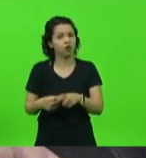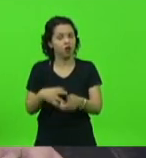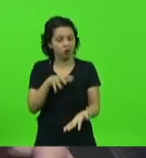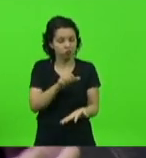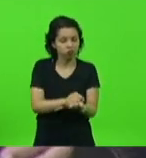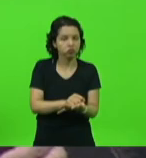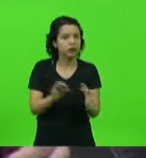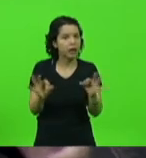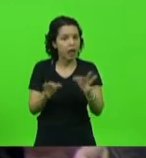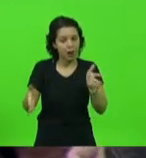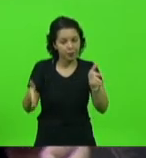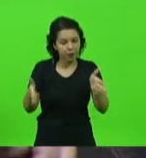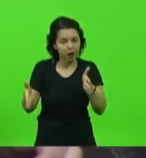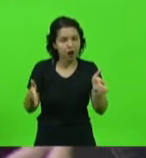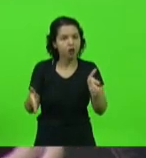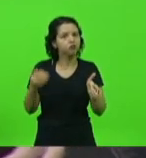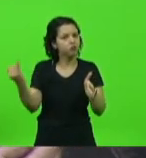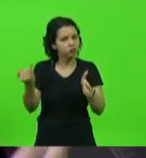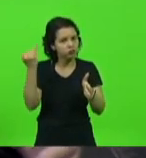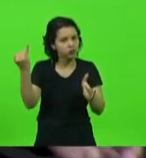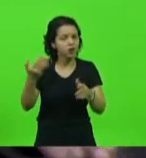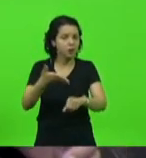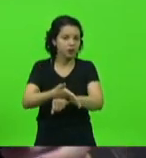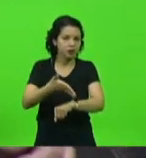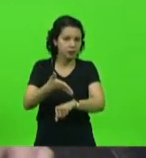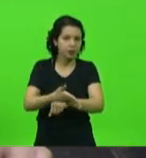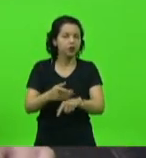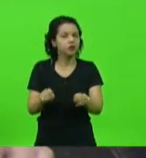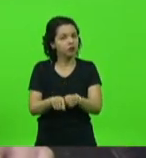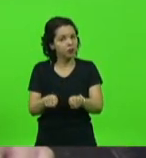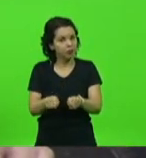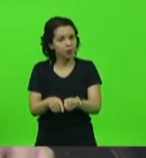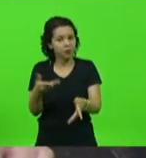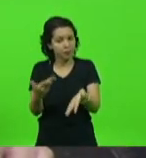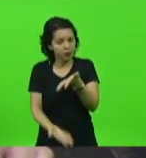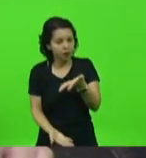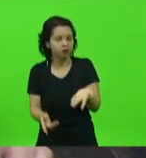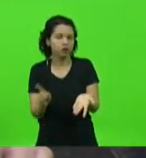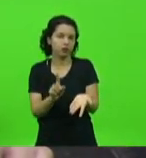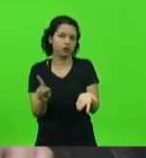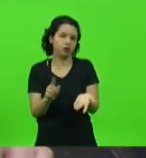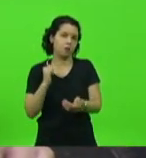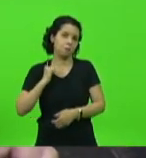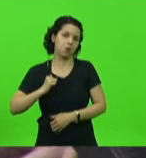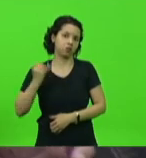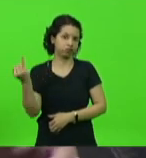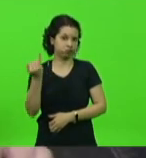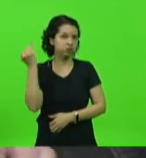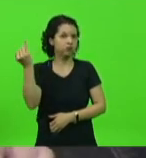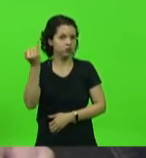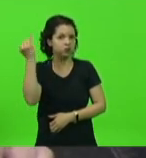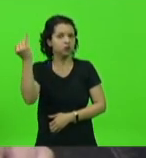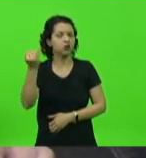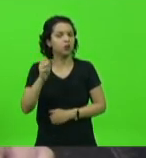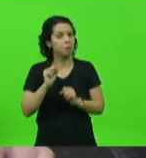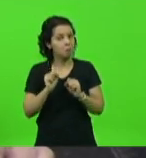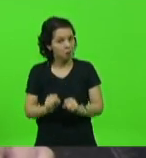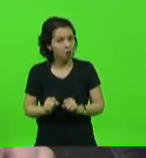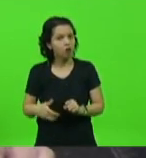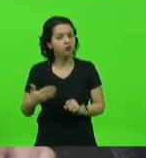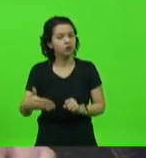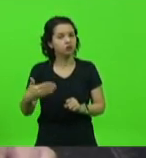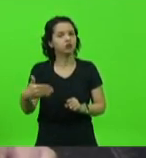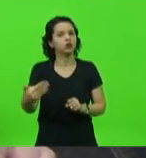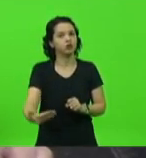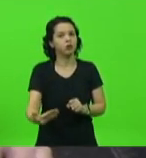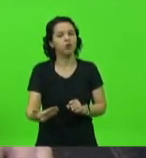para que ele participasse do campeonato e também para que, posteriormente, ele não perdesse essa bolsa tão importante ali e que talvez possa estar cerceando o